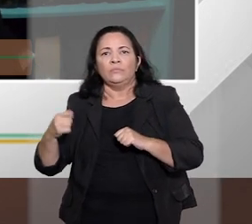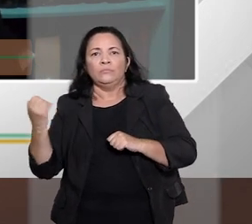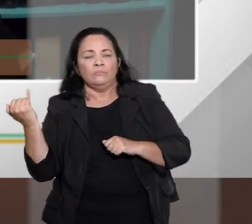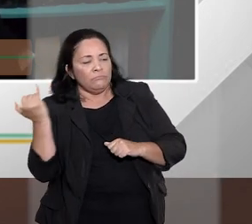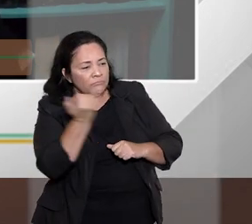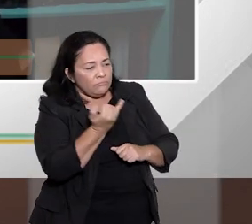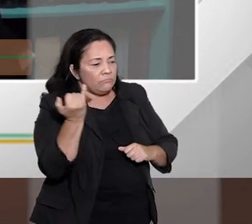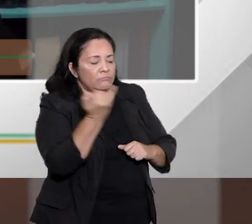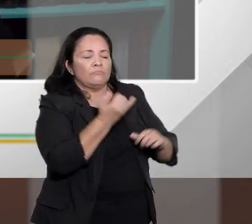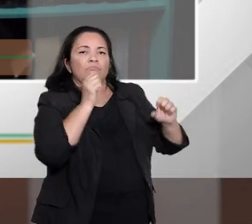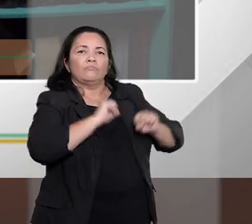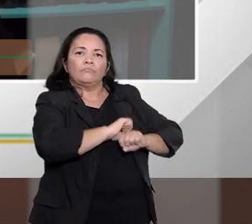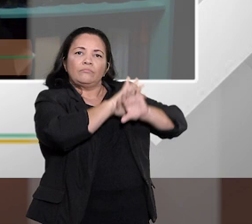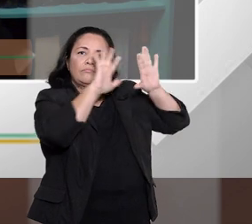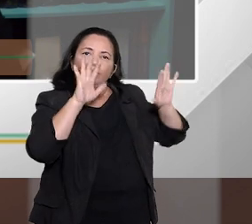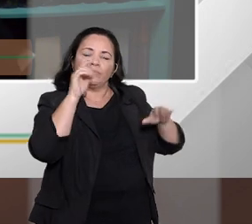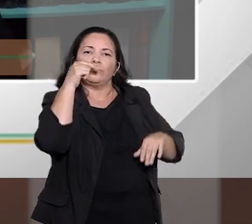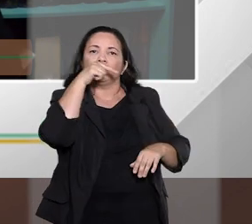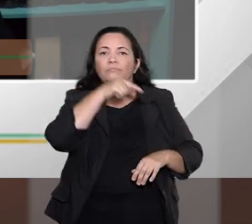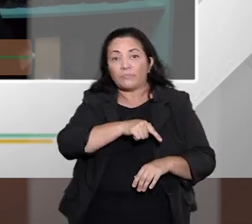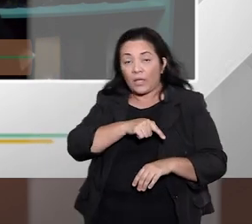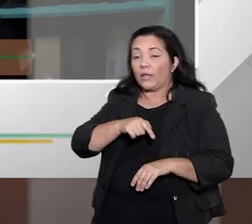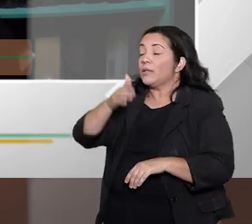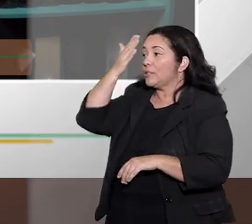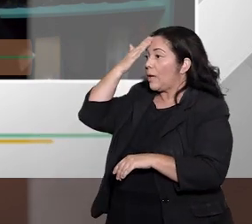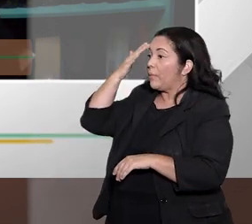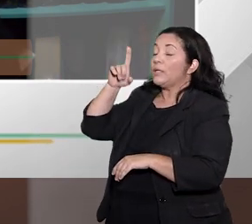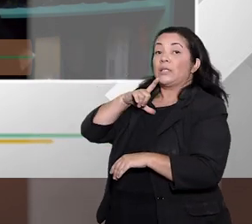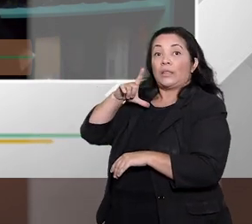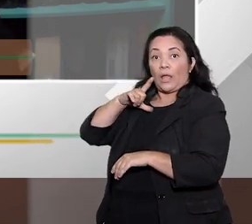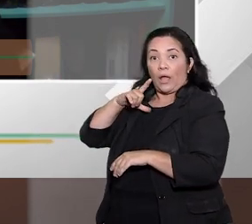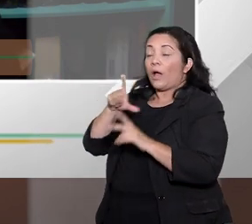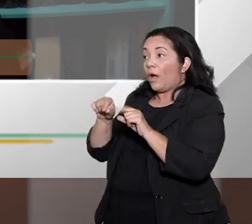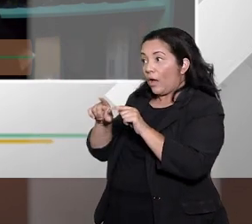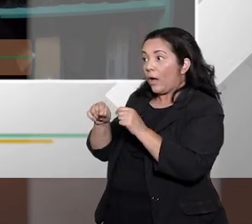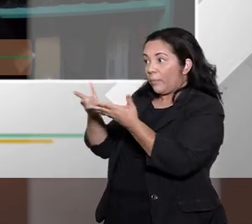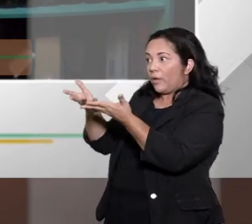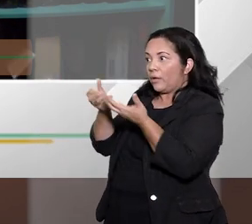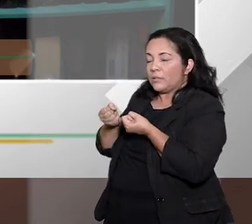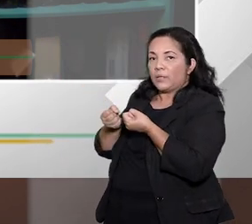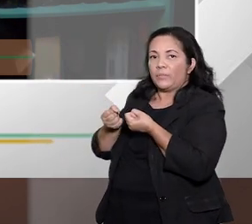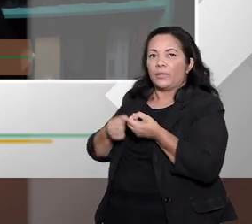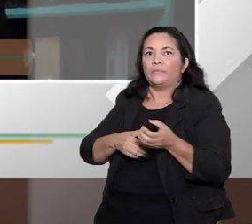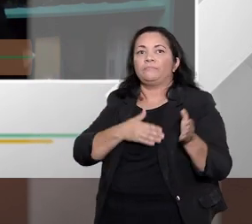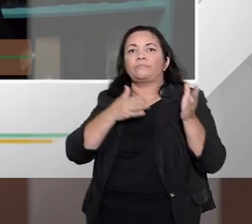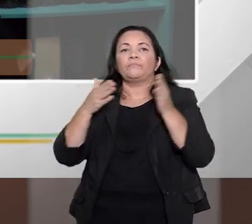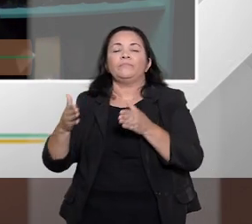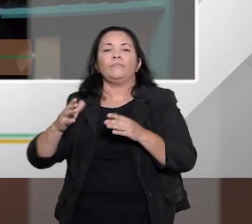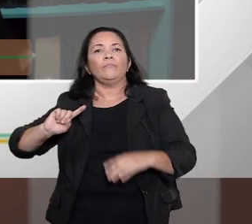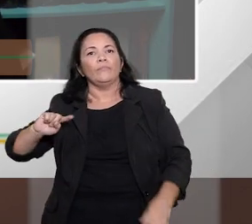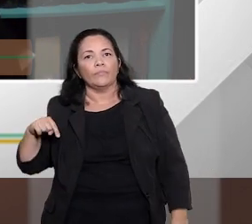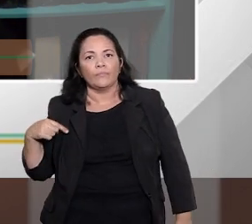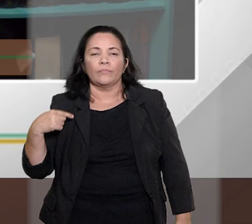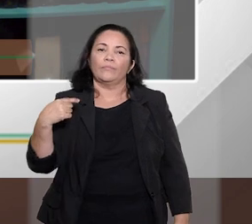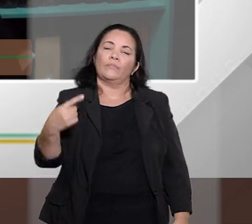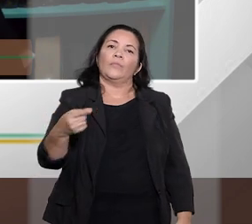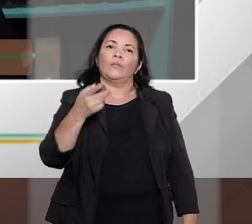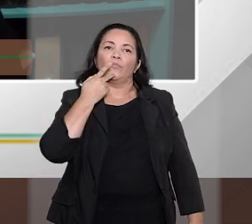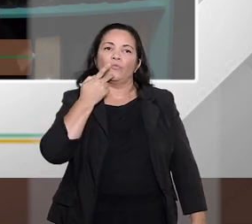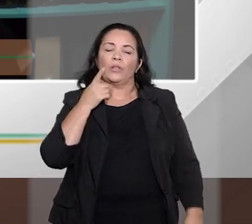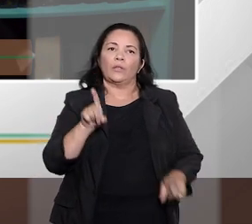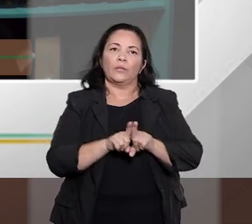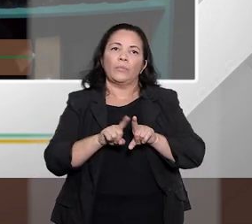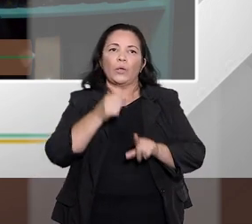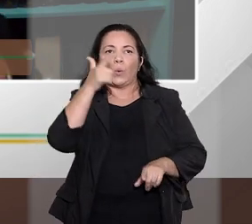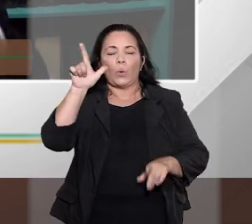uma série de informações para saber se ele efetivamente tem condições. Também vamos falar mais para frente no programa, mas por